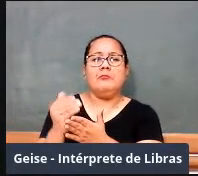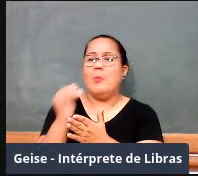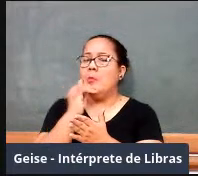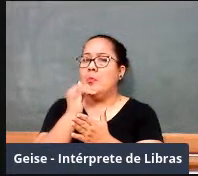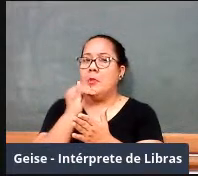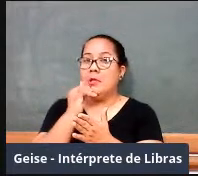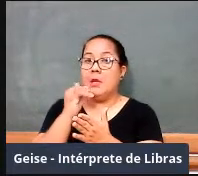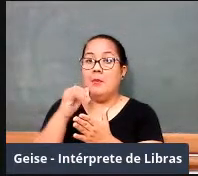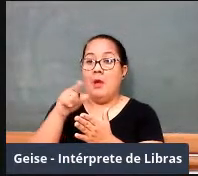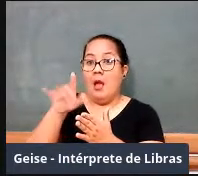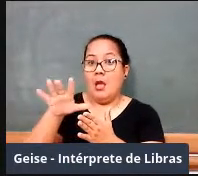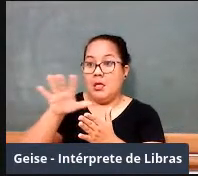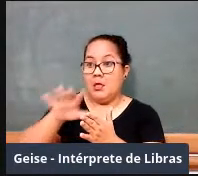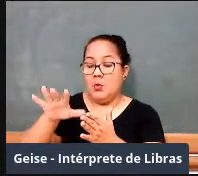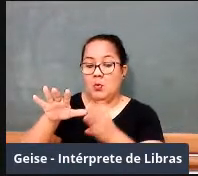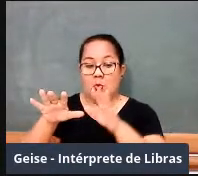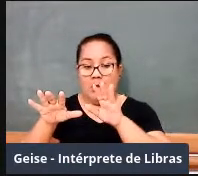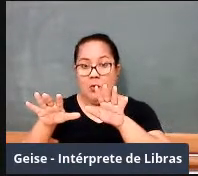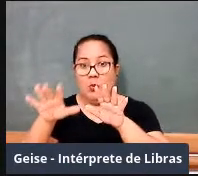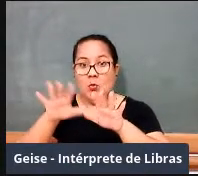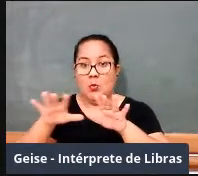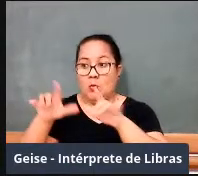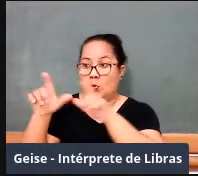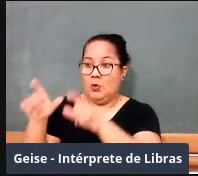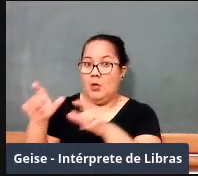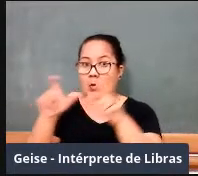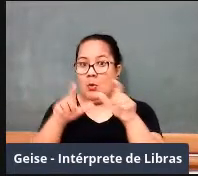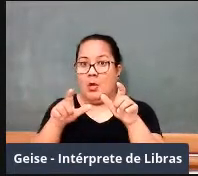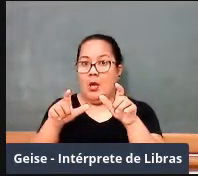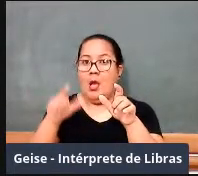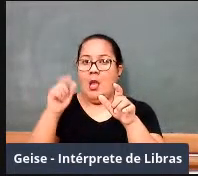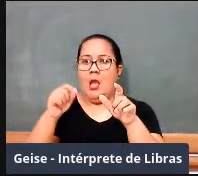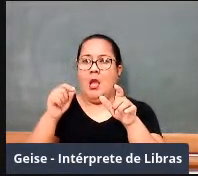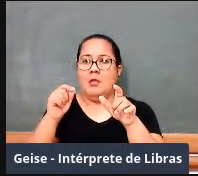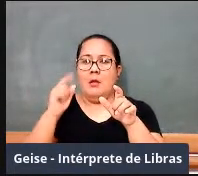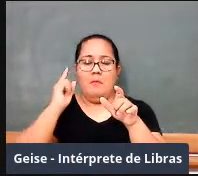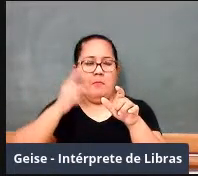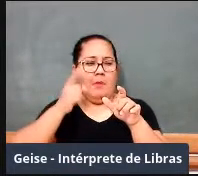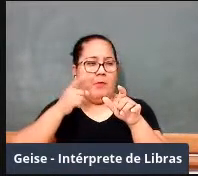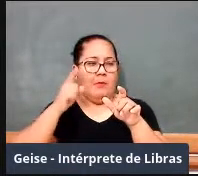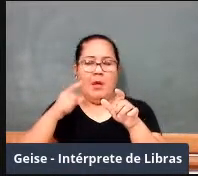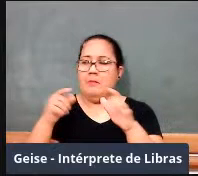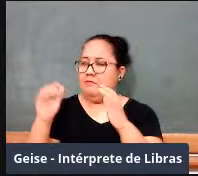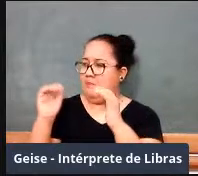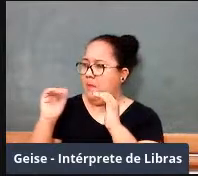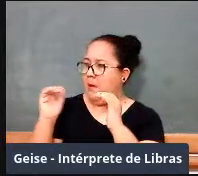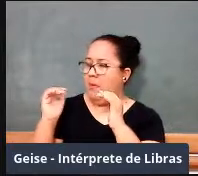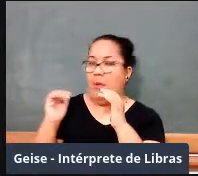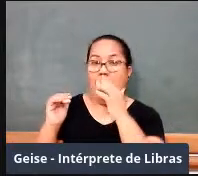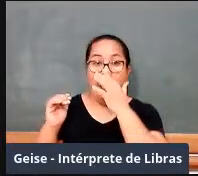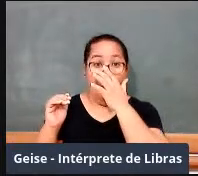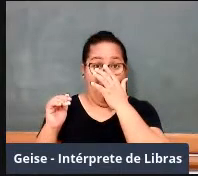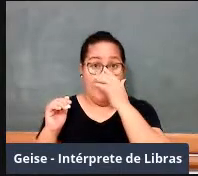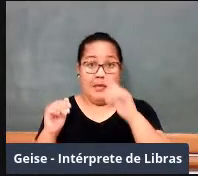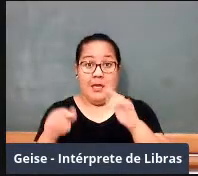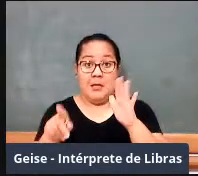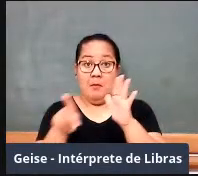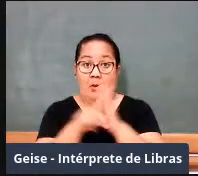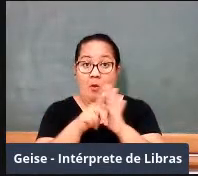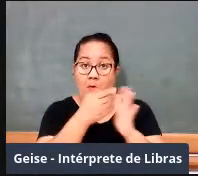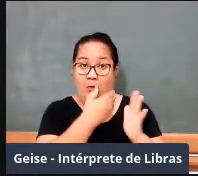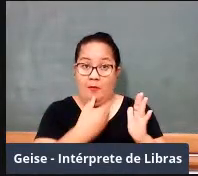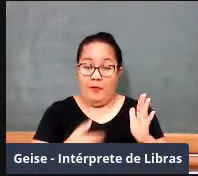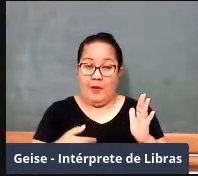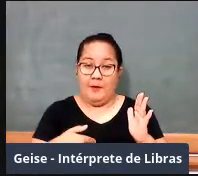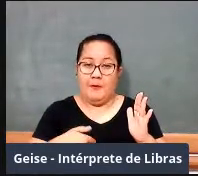era, então, dominado, era hegemonizado pelos Estados Unidos, ficou preocupado com isso,